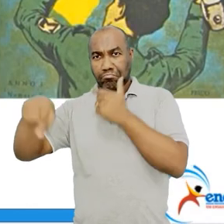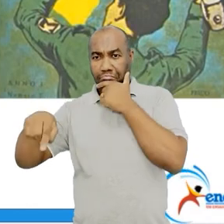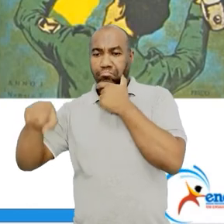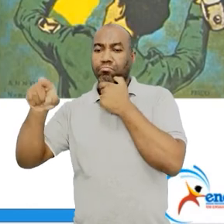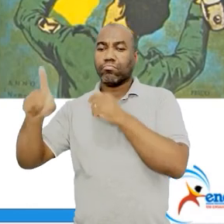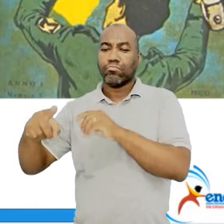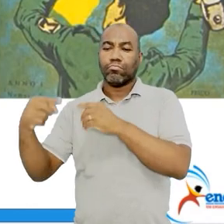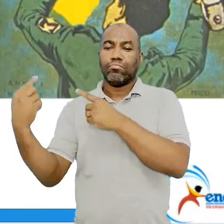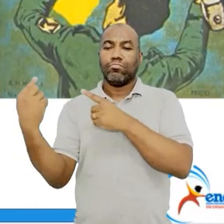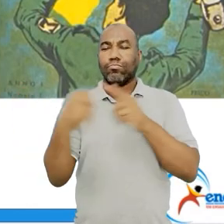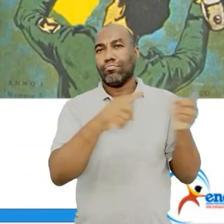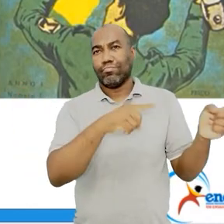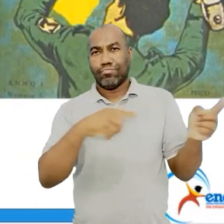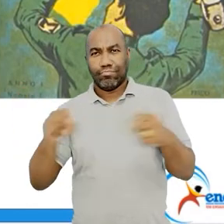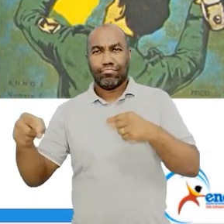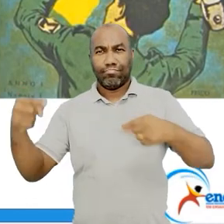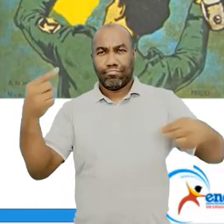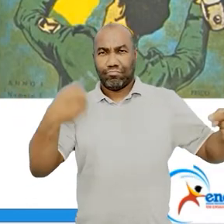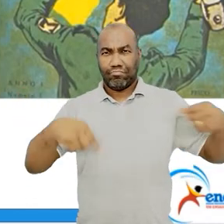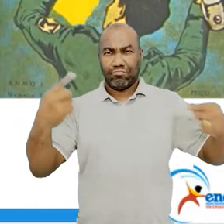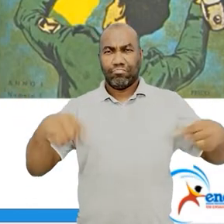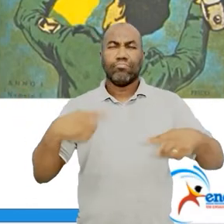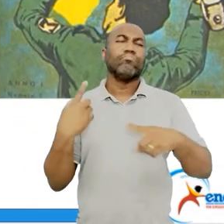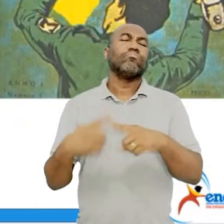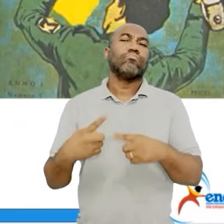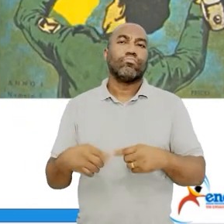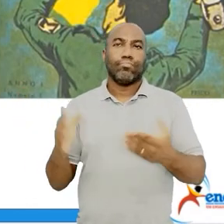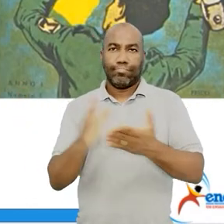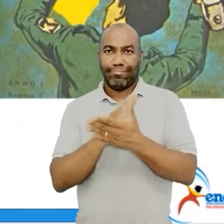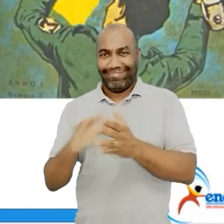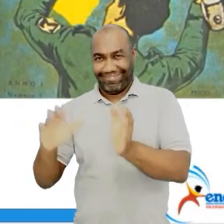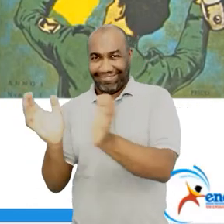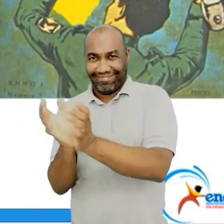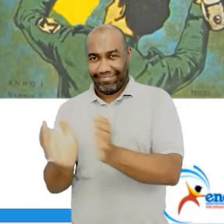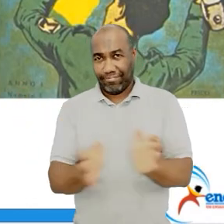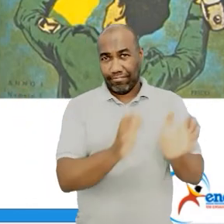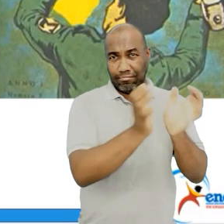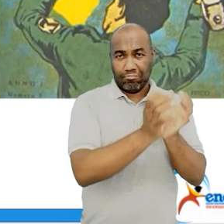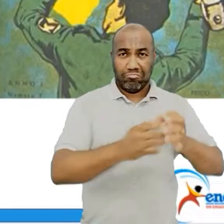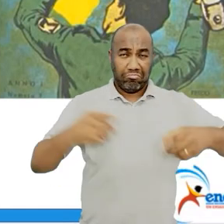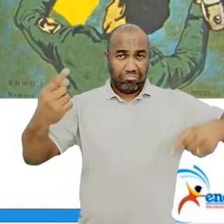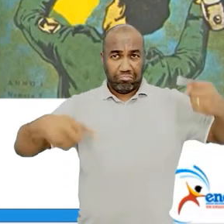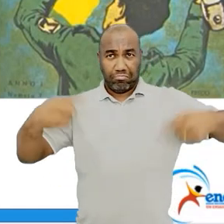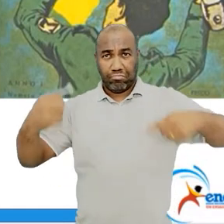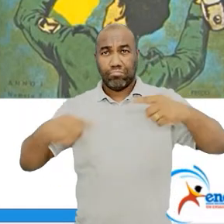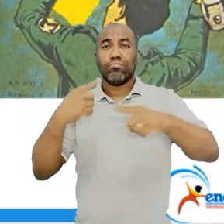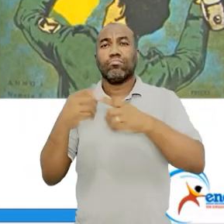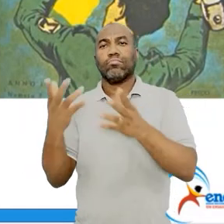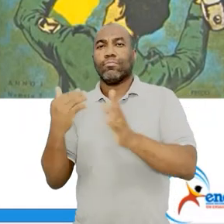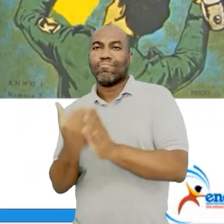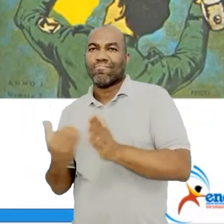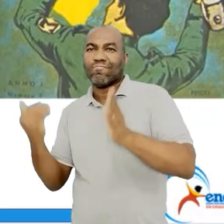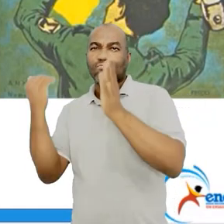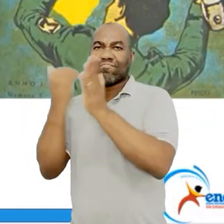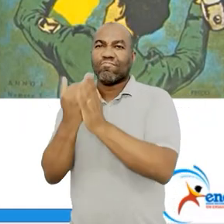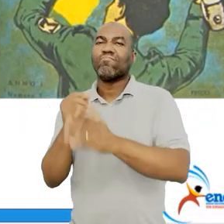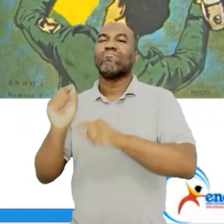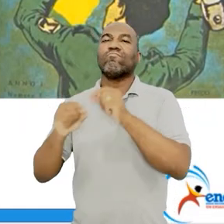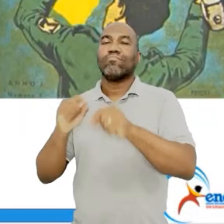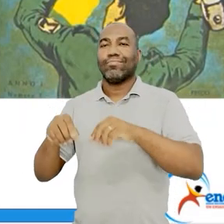manifesto anterior. Por quê? Eles agora, eles vão querer o exagero, o